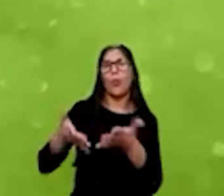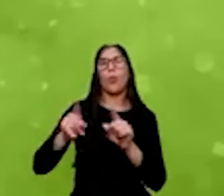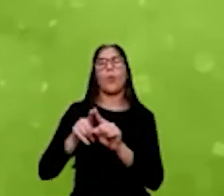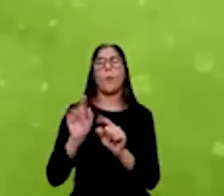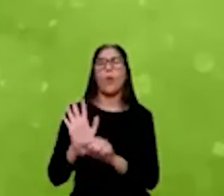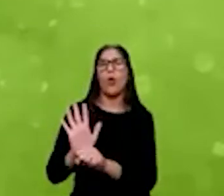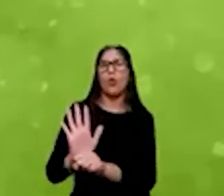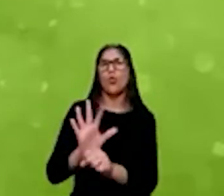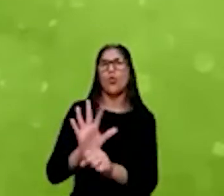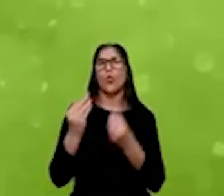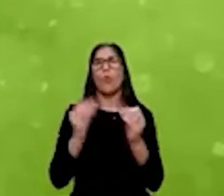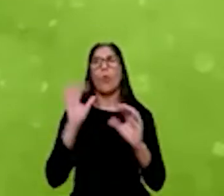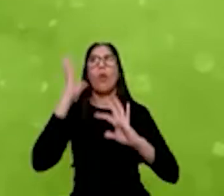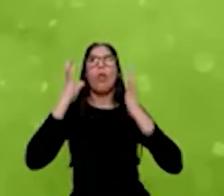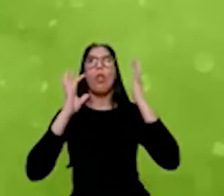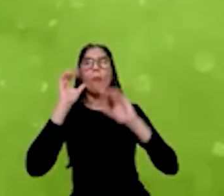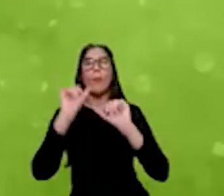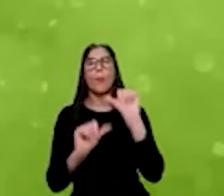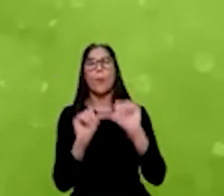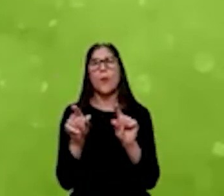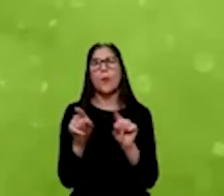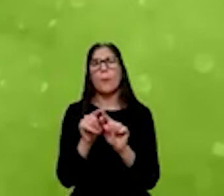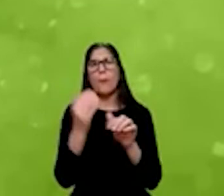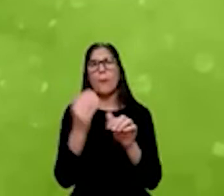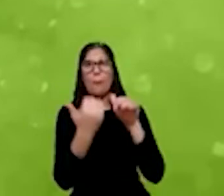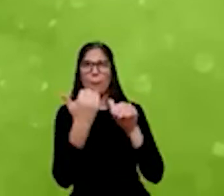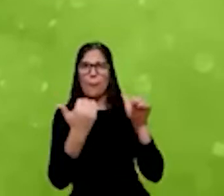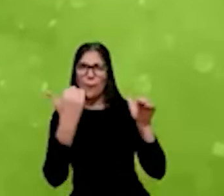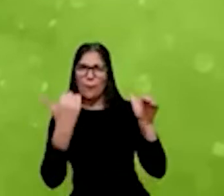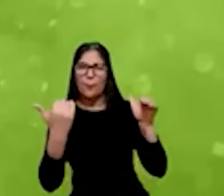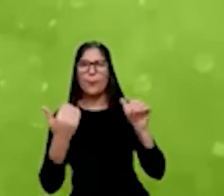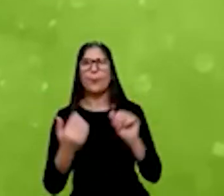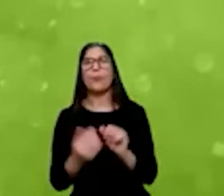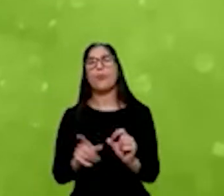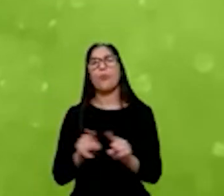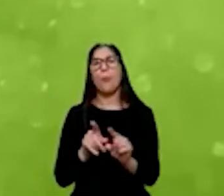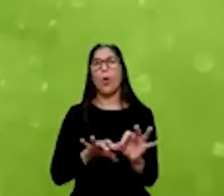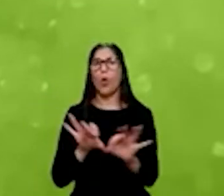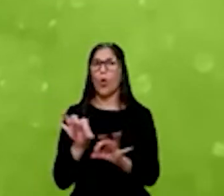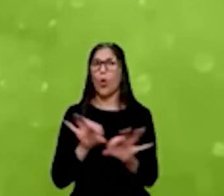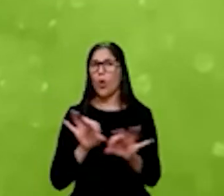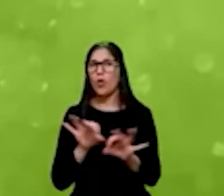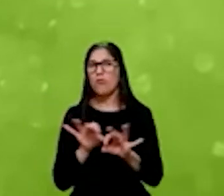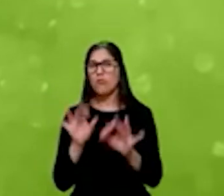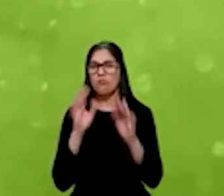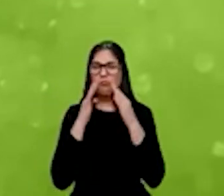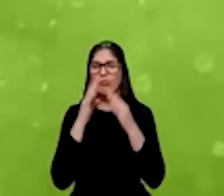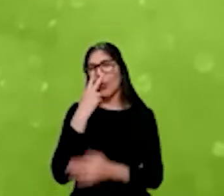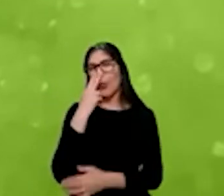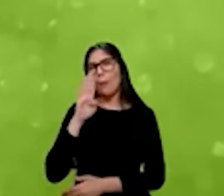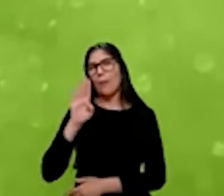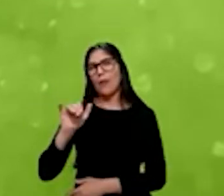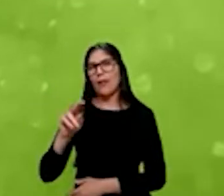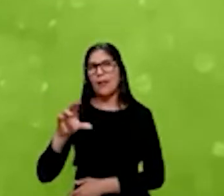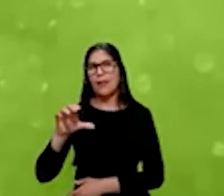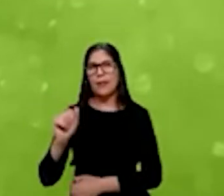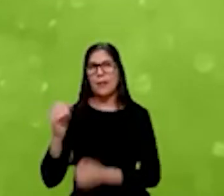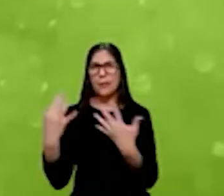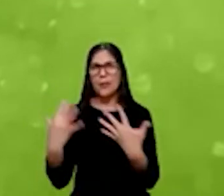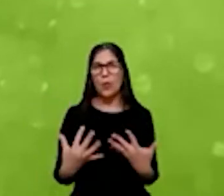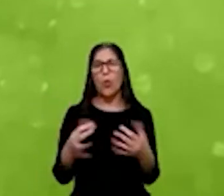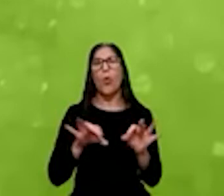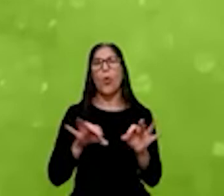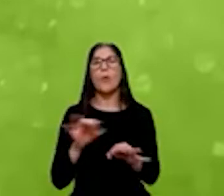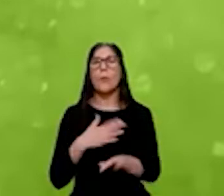das mudanças climáticas e das desigualdades. E a organização, como a Bianca falou na apresentação, a organização que eu trabalho,